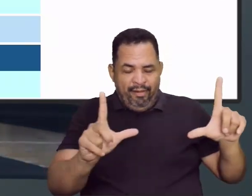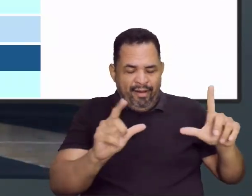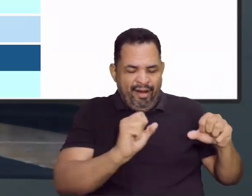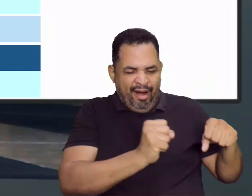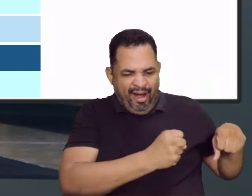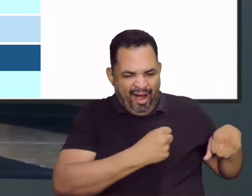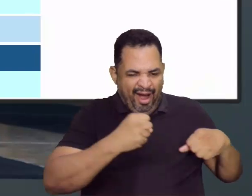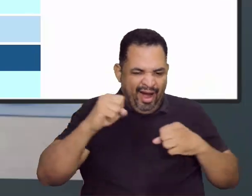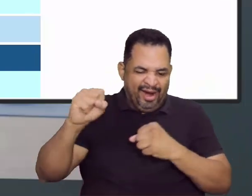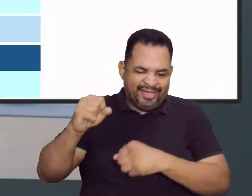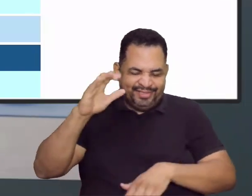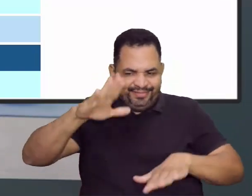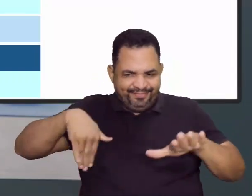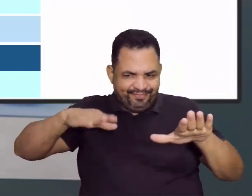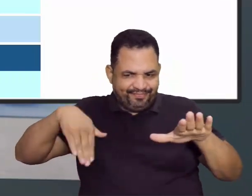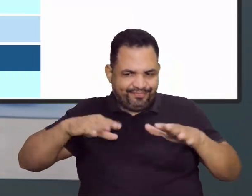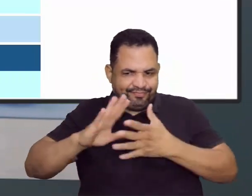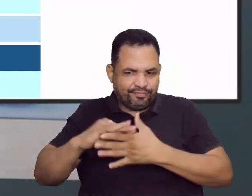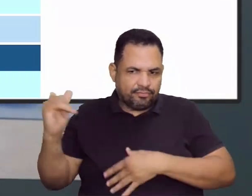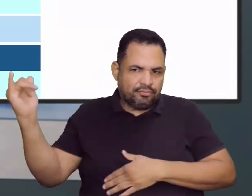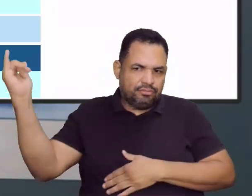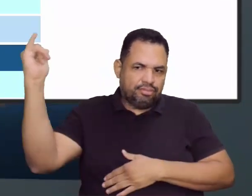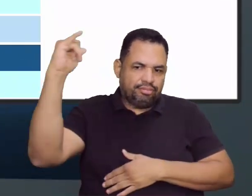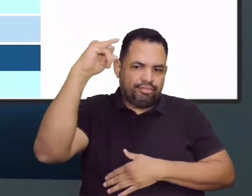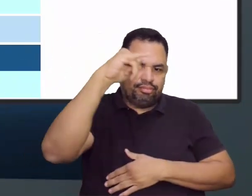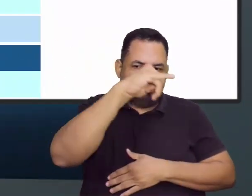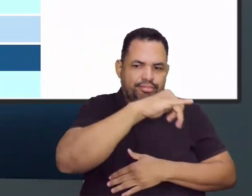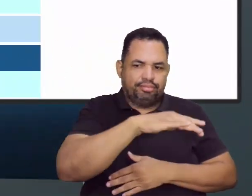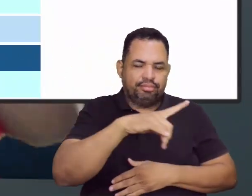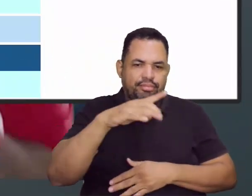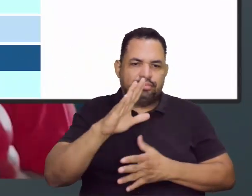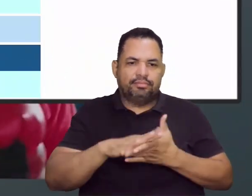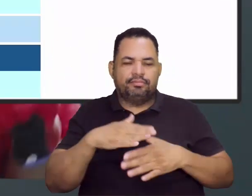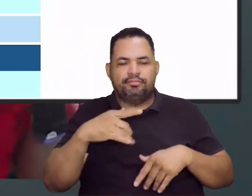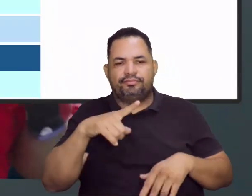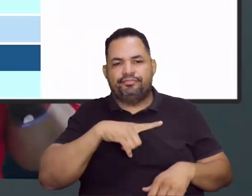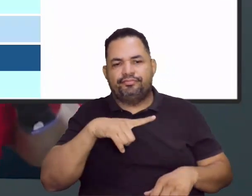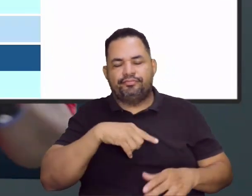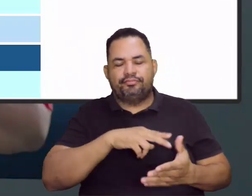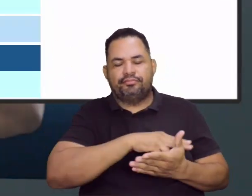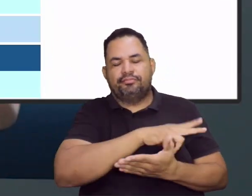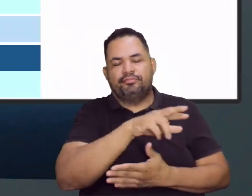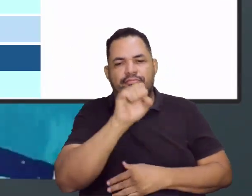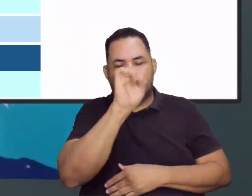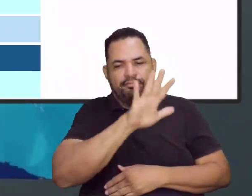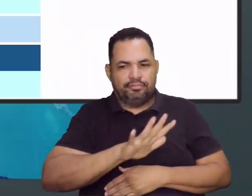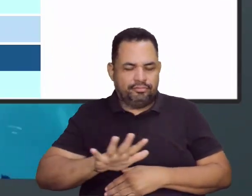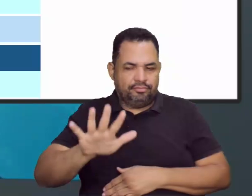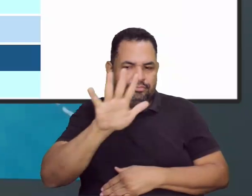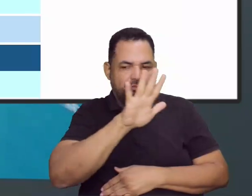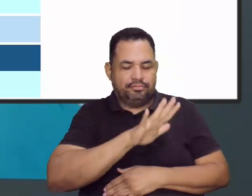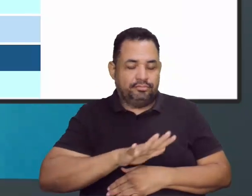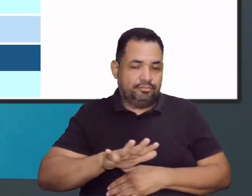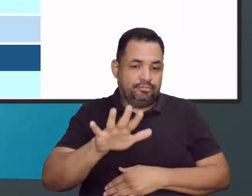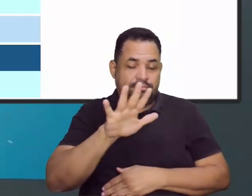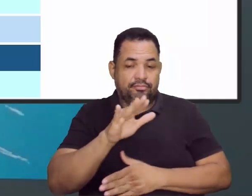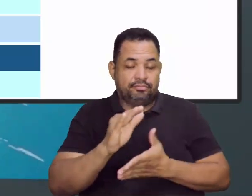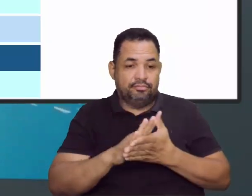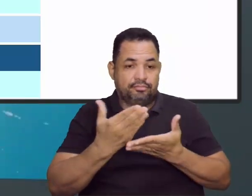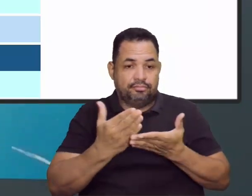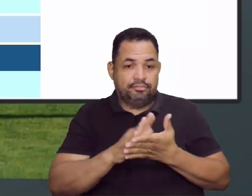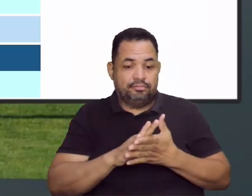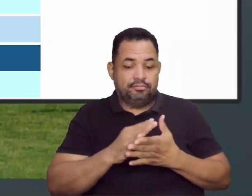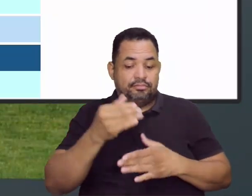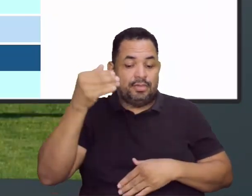você vai nadar, você vai voar, enfim, você vai ter aí um cenário muito bom para você ficar